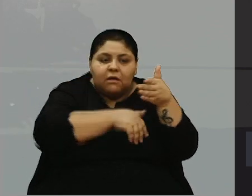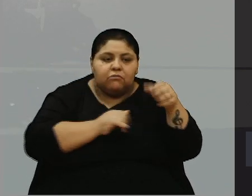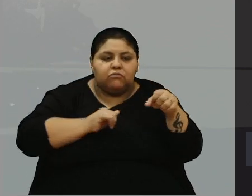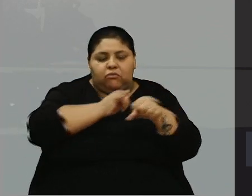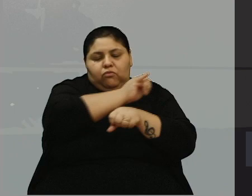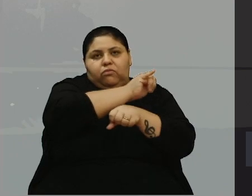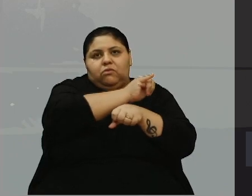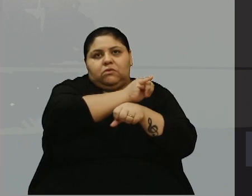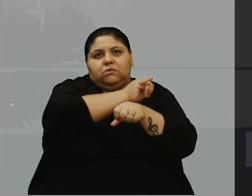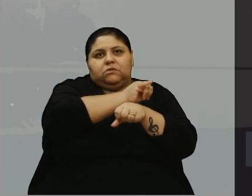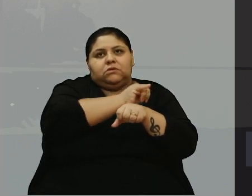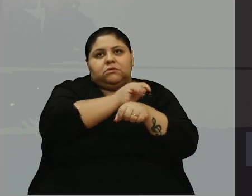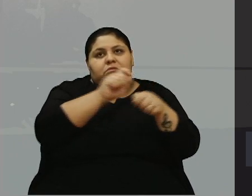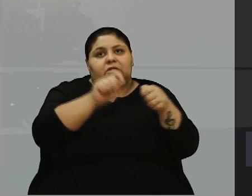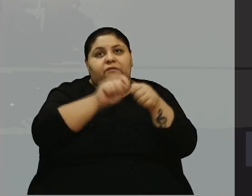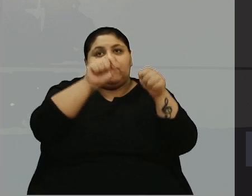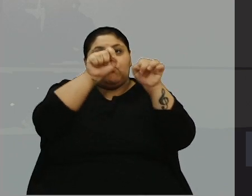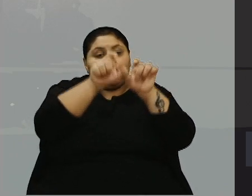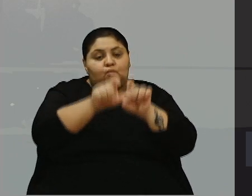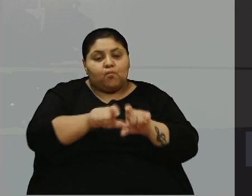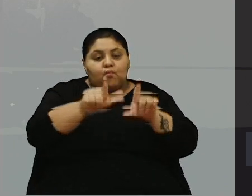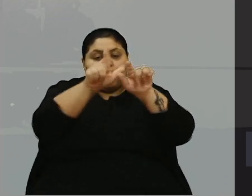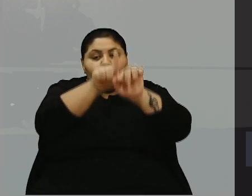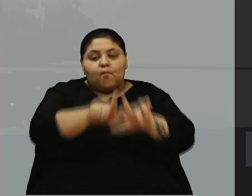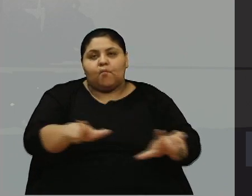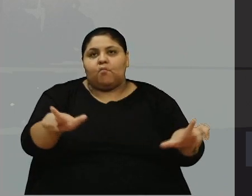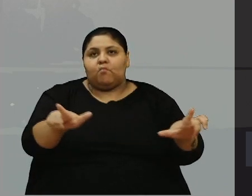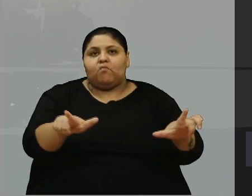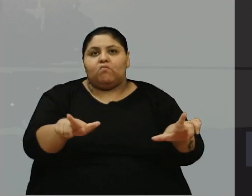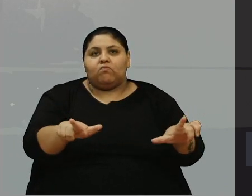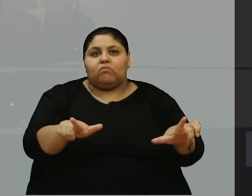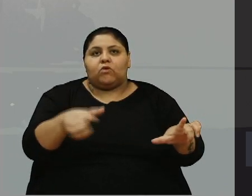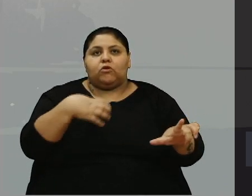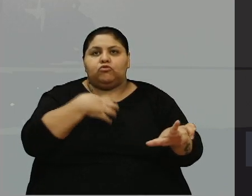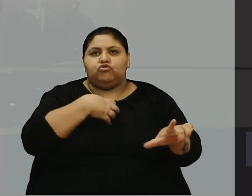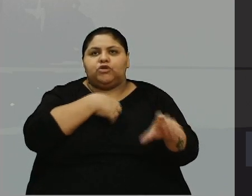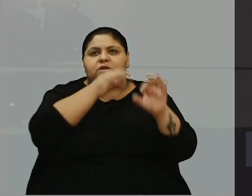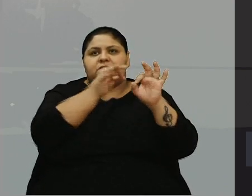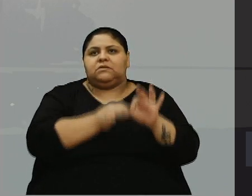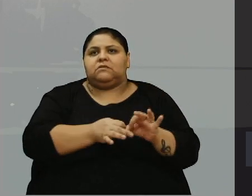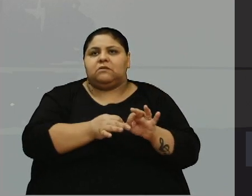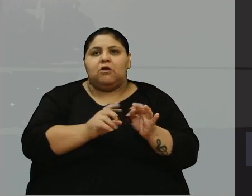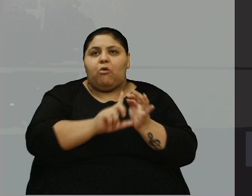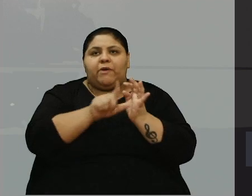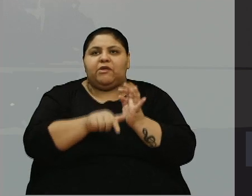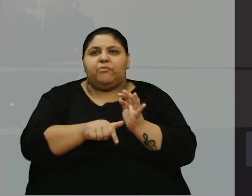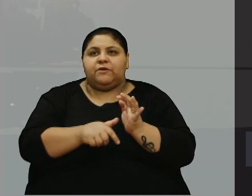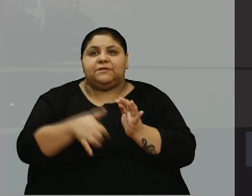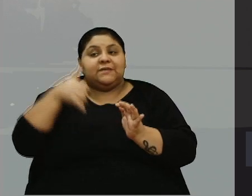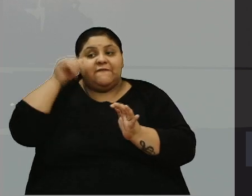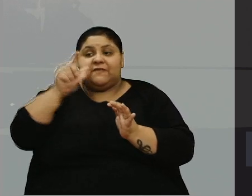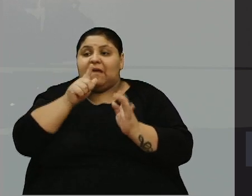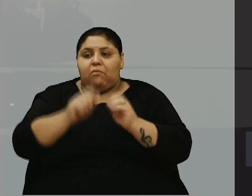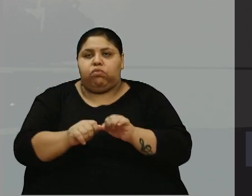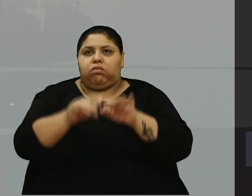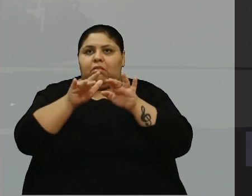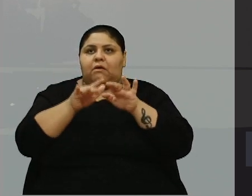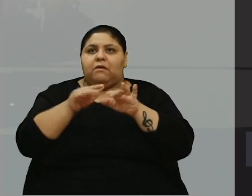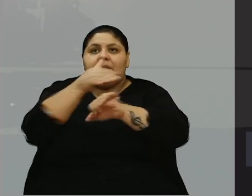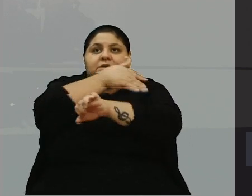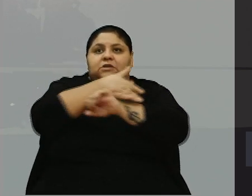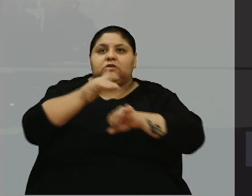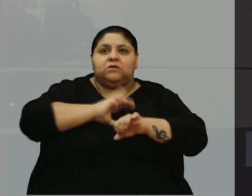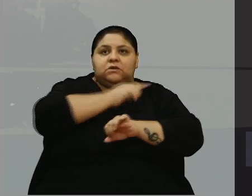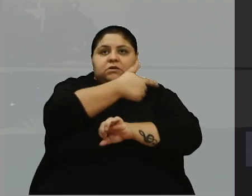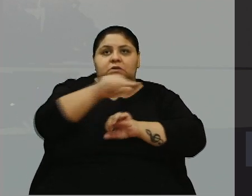faça essa canalização de uma forma adequada, ali para não inundar essa rua. Essa rua, ela também tem outro problema,